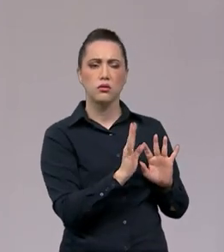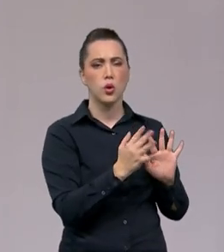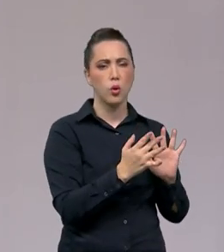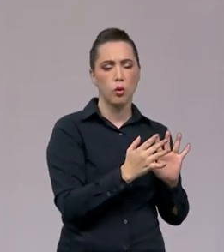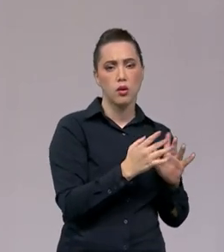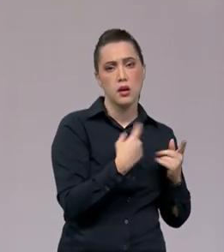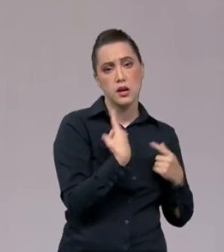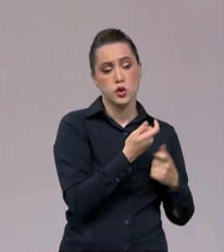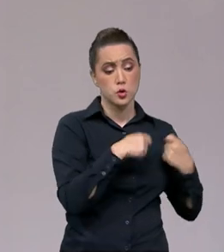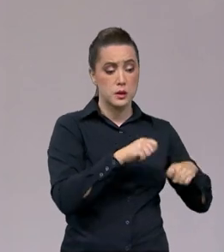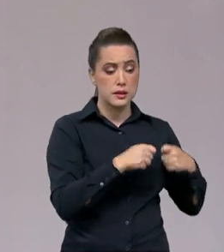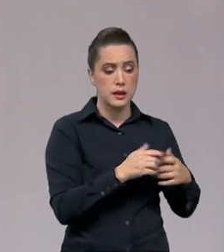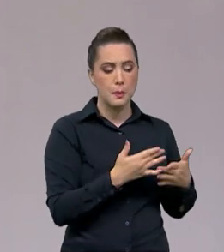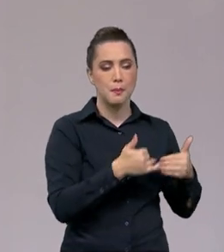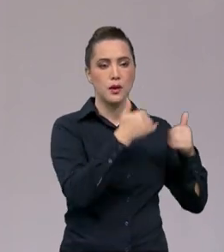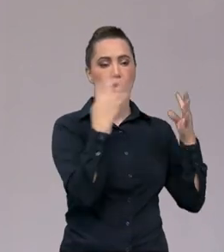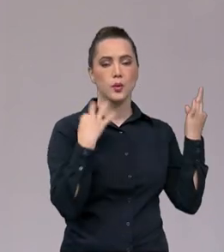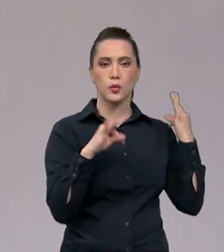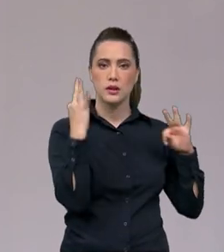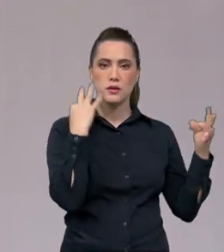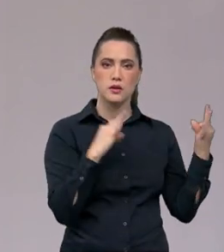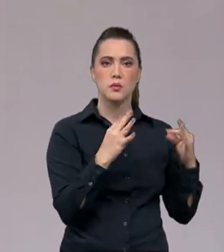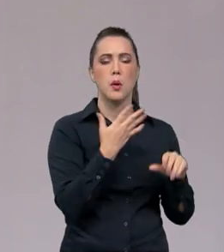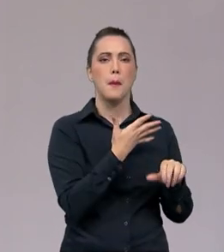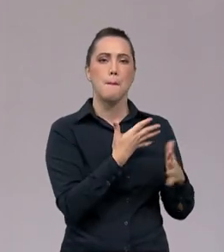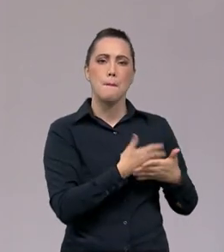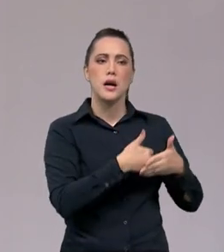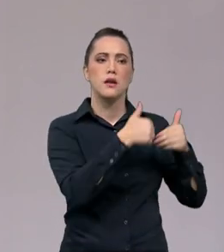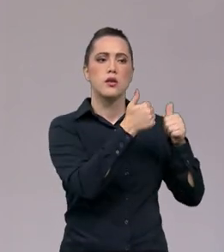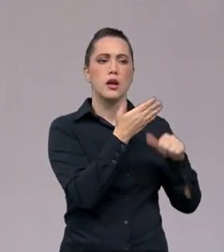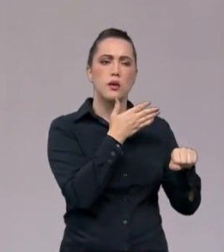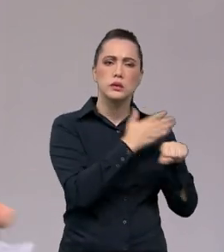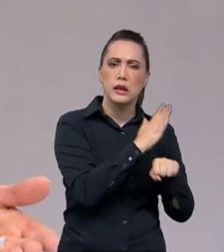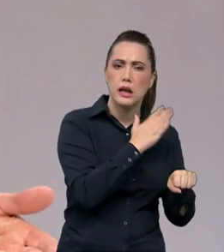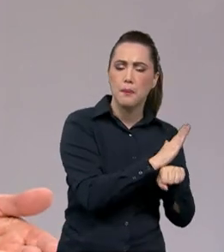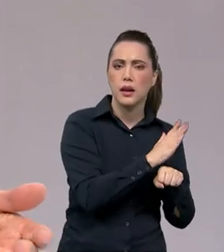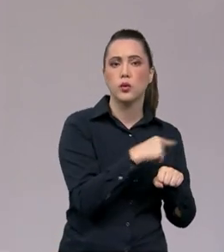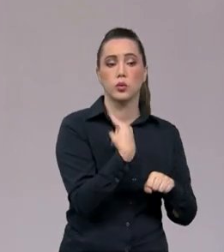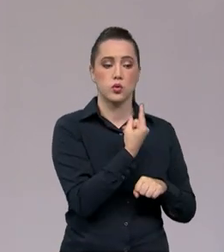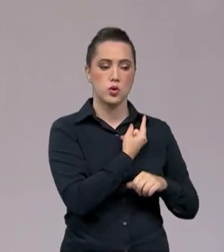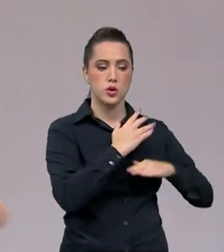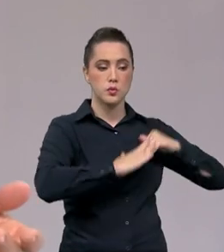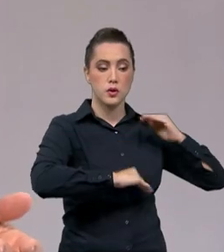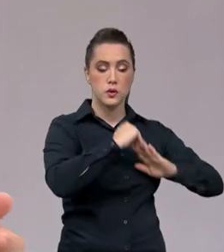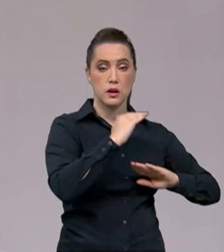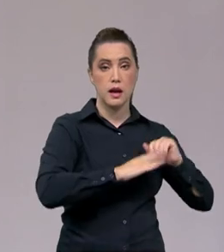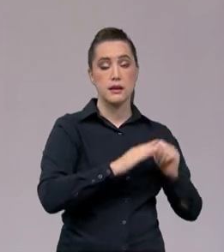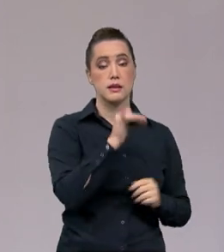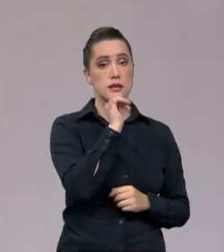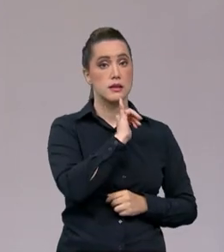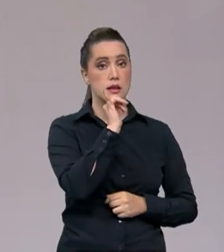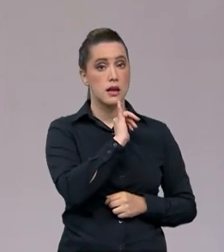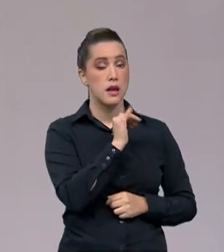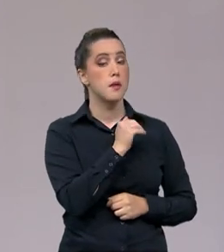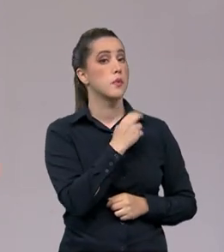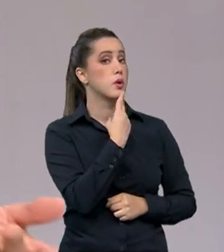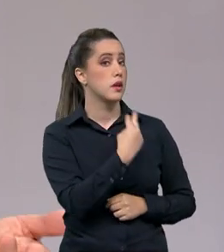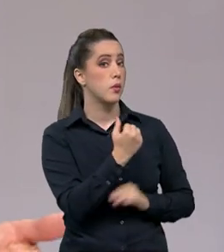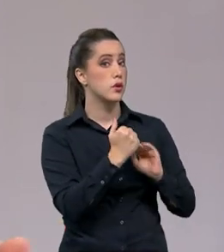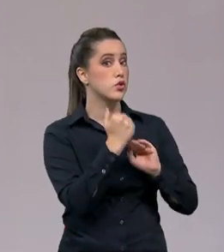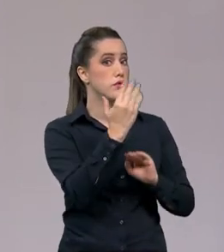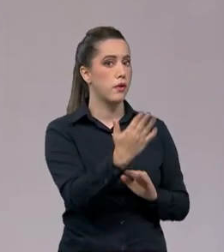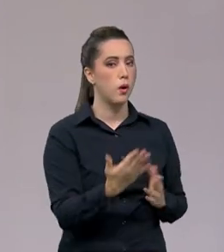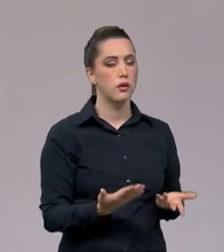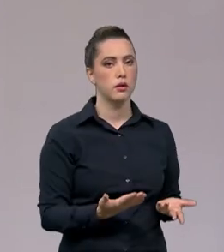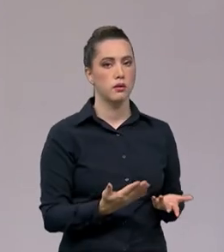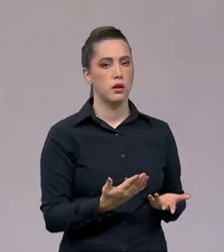precisaria, para incrementar o turismo, melhorar a qualificação da nossa mão de obra. Por exemplo, na questão de línguas estrangeiras, que são